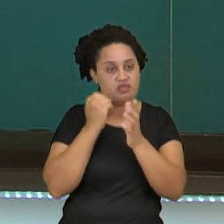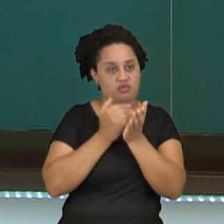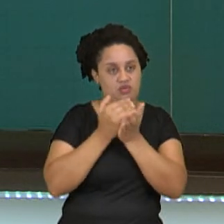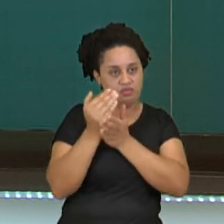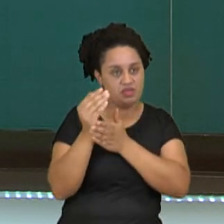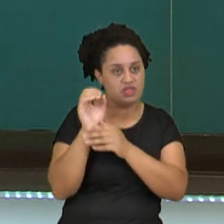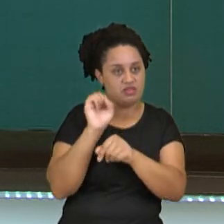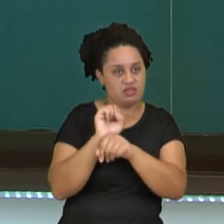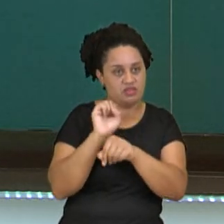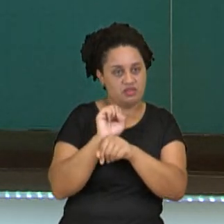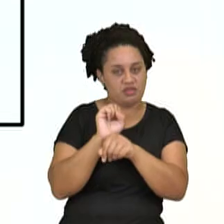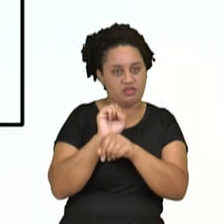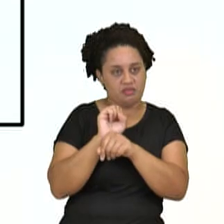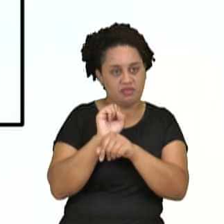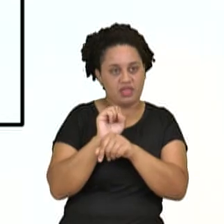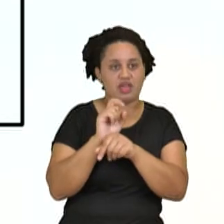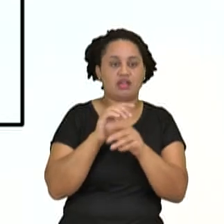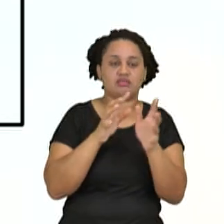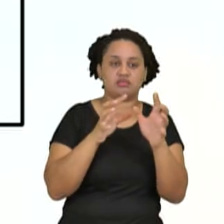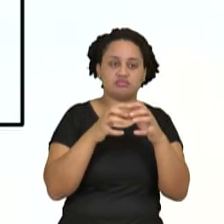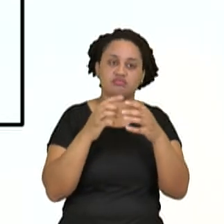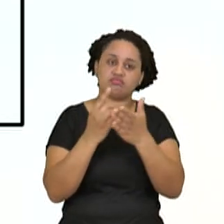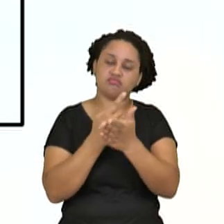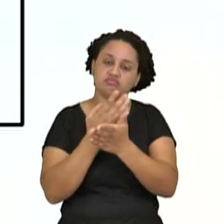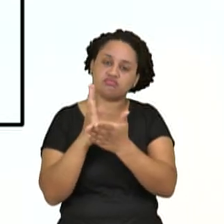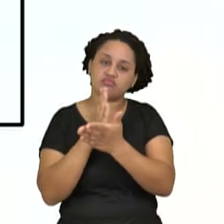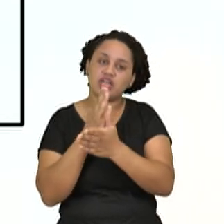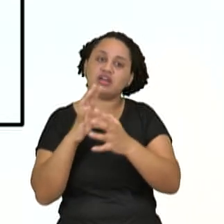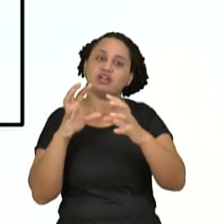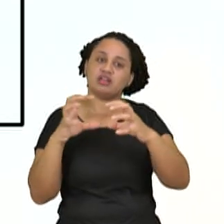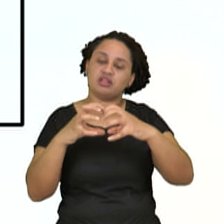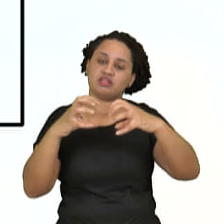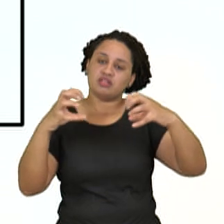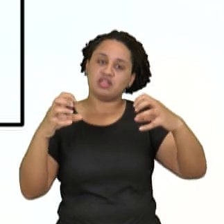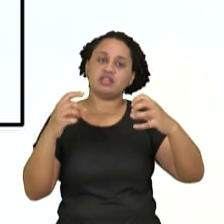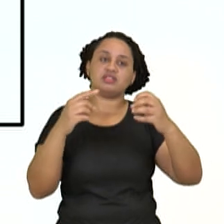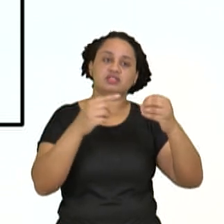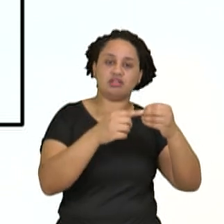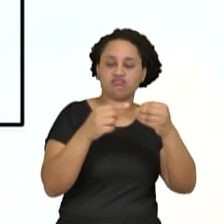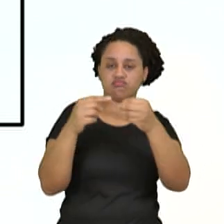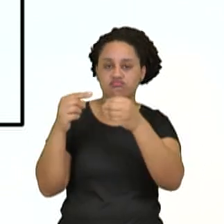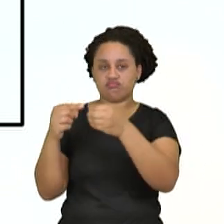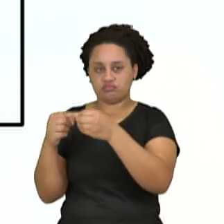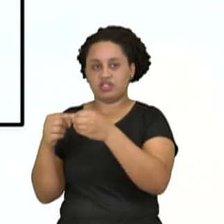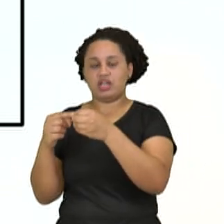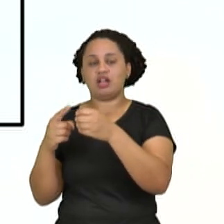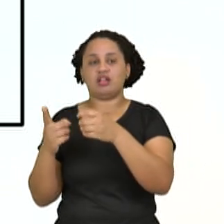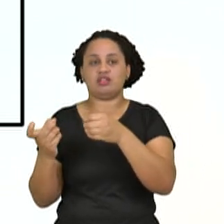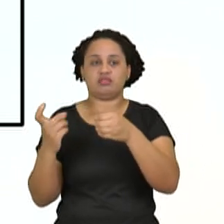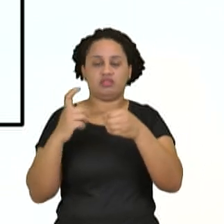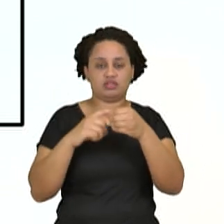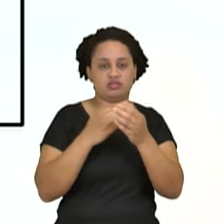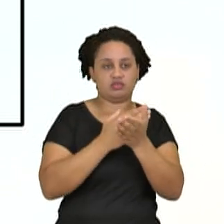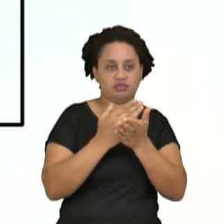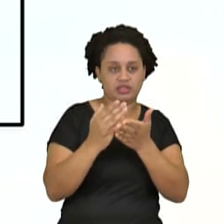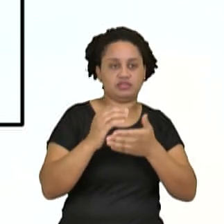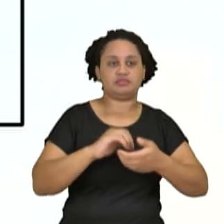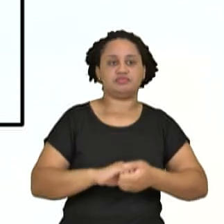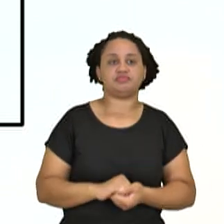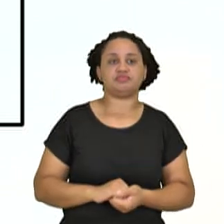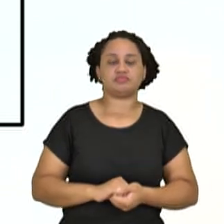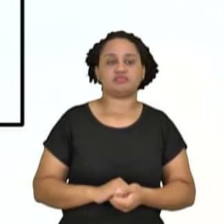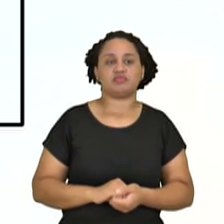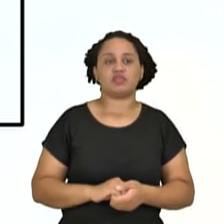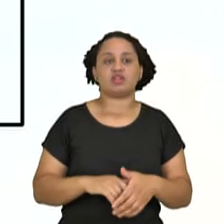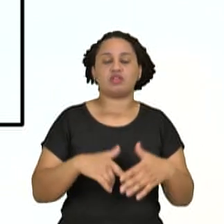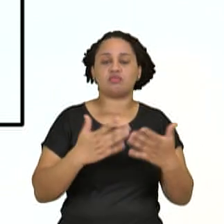entenderem. Espera aí que já vai acabar essa fase, está ali separando telófase e formando duas novas células. E agora ele vai voltar para a primeira. Então,